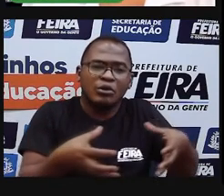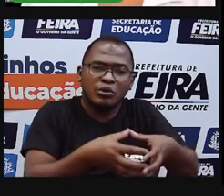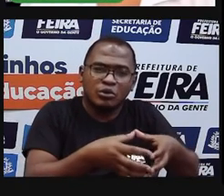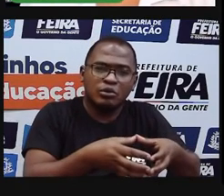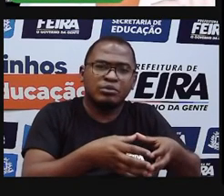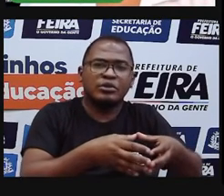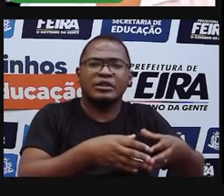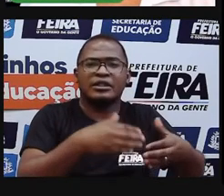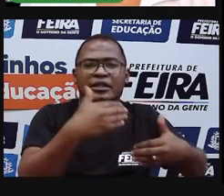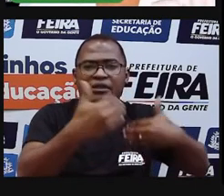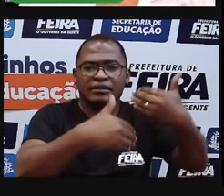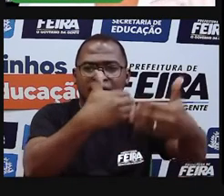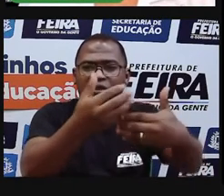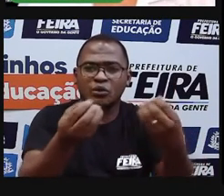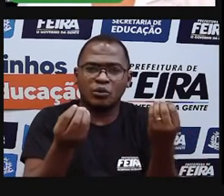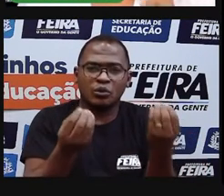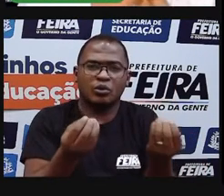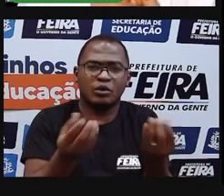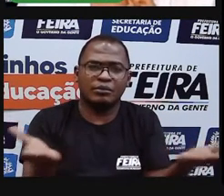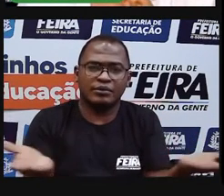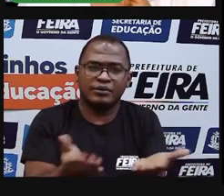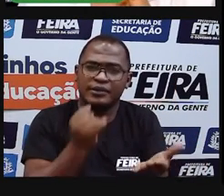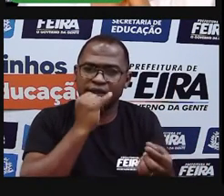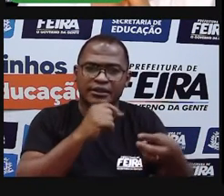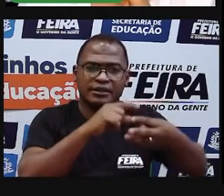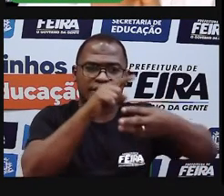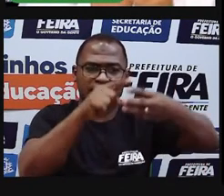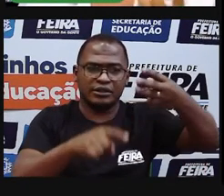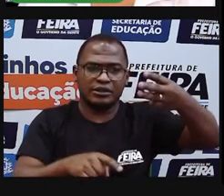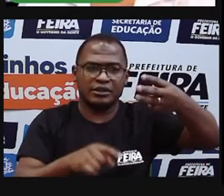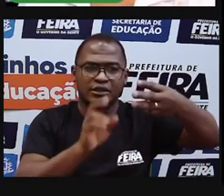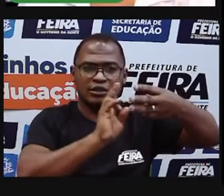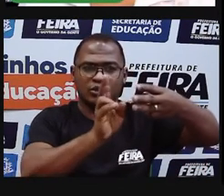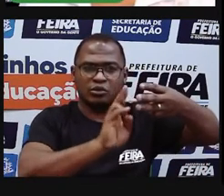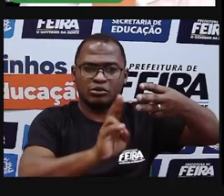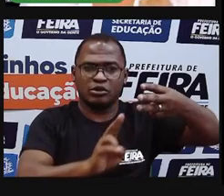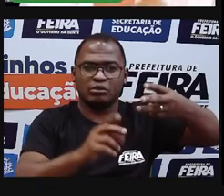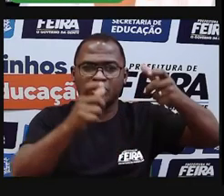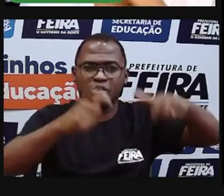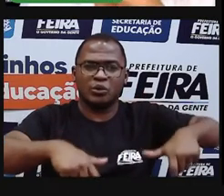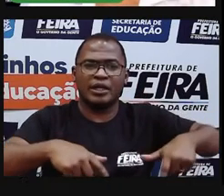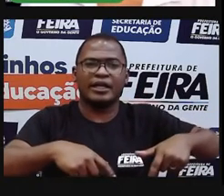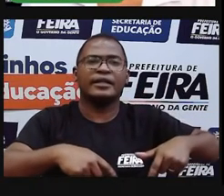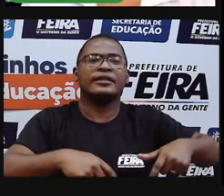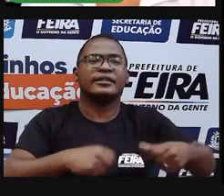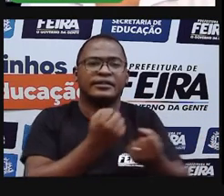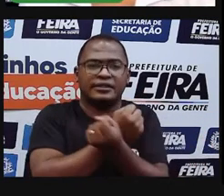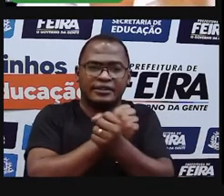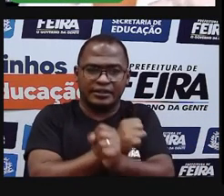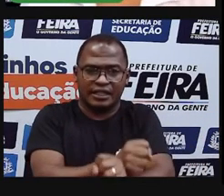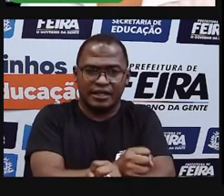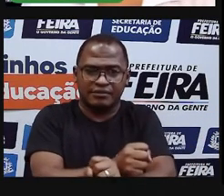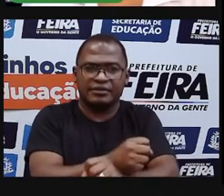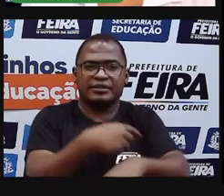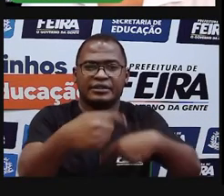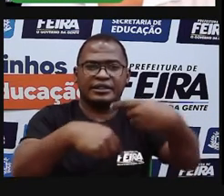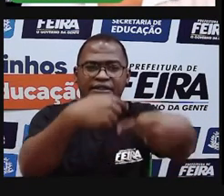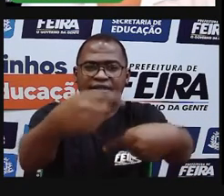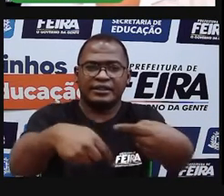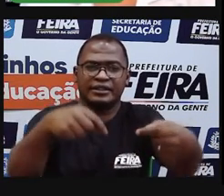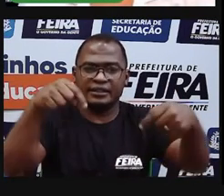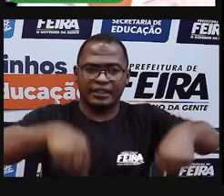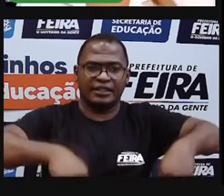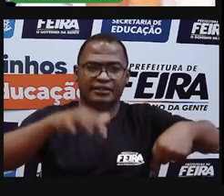deles, né? Dessas comunidades. Mas, aqui, eu vou trazer três nomes a nível de curiosidade. Porque eu sei que muita gente não sabe o que tem aqui.